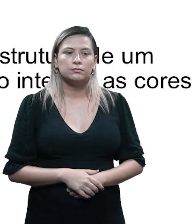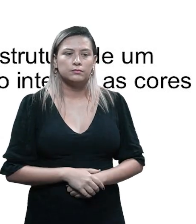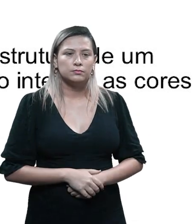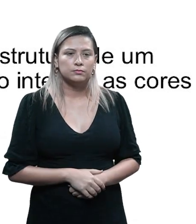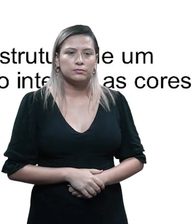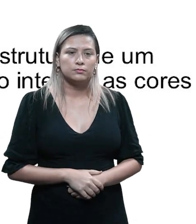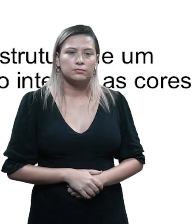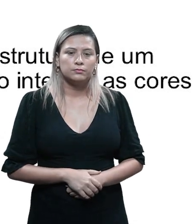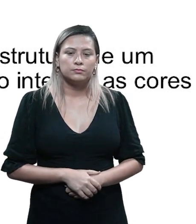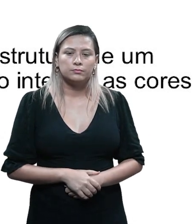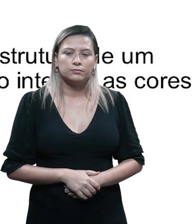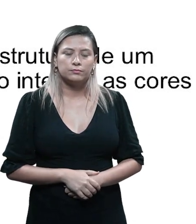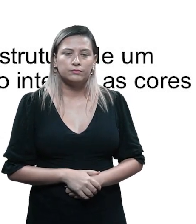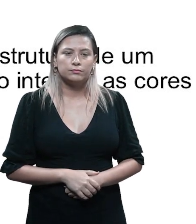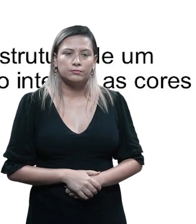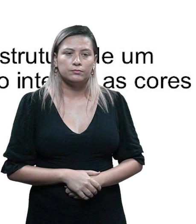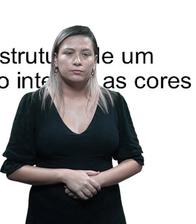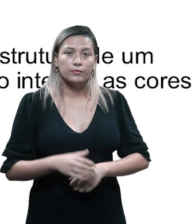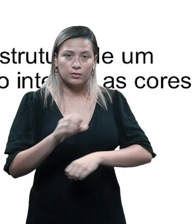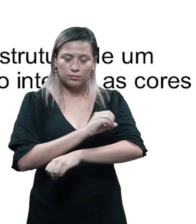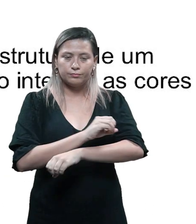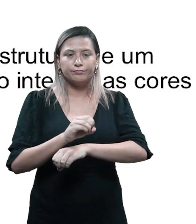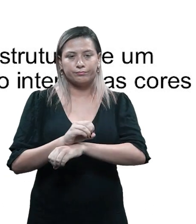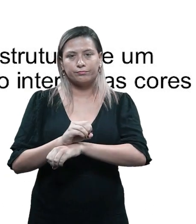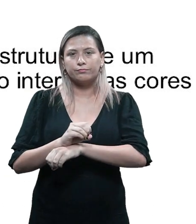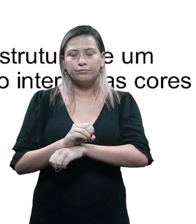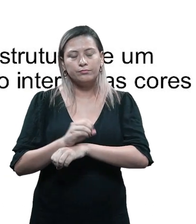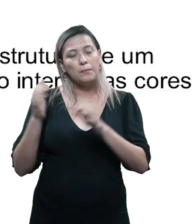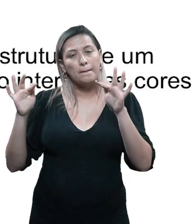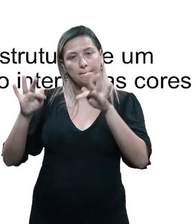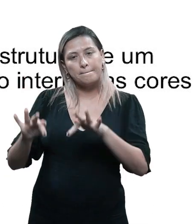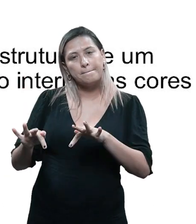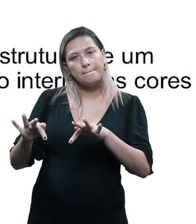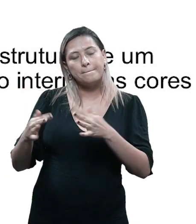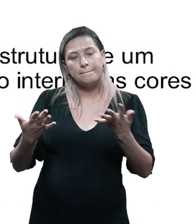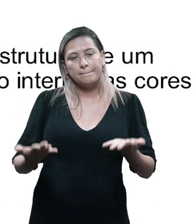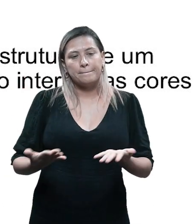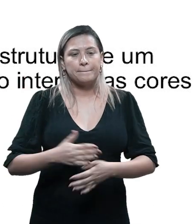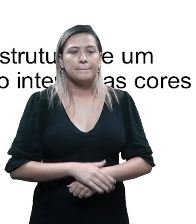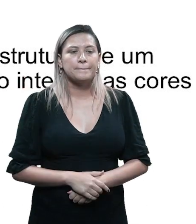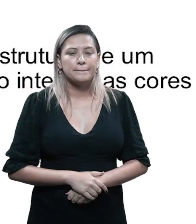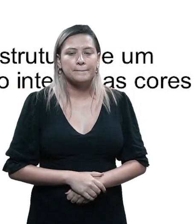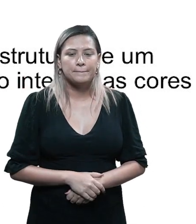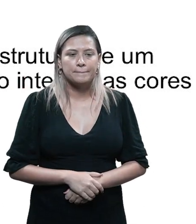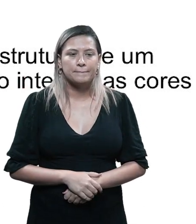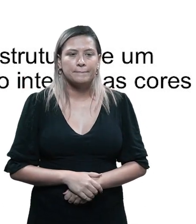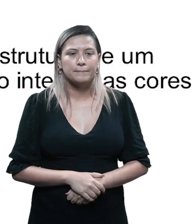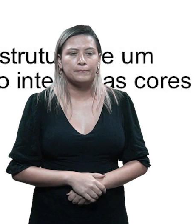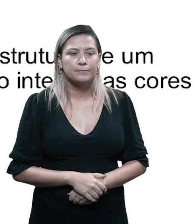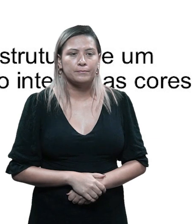e na escrita dos diálogos. Chegamos nas considerações finais da nossa oficina, certo?